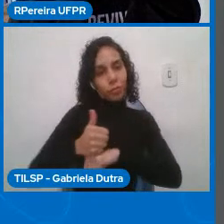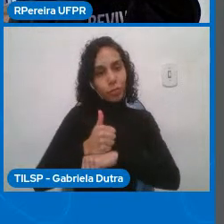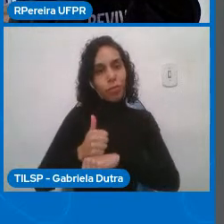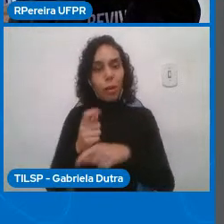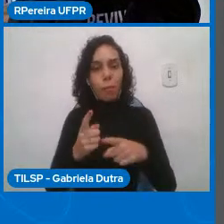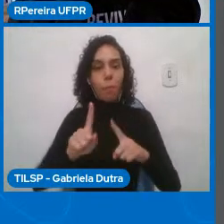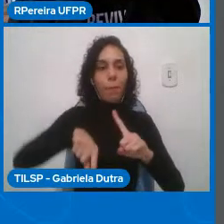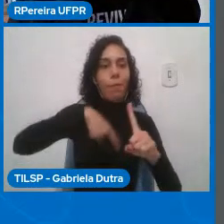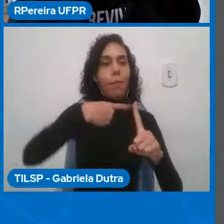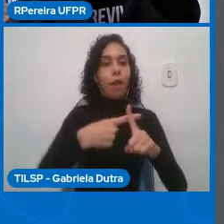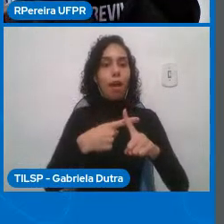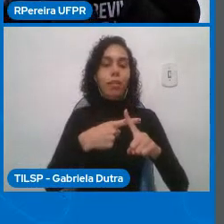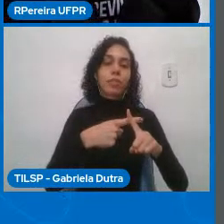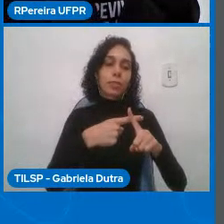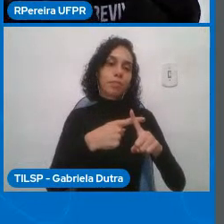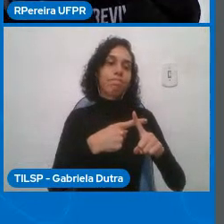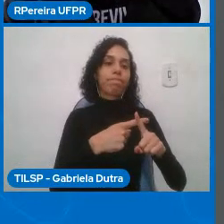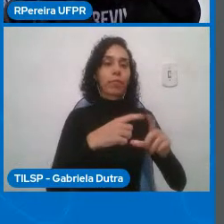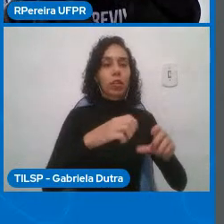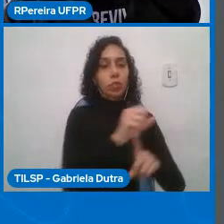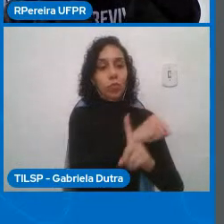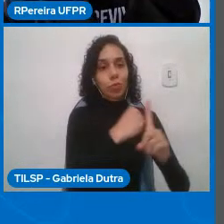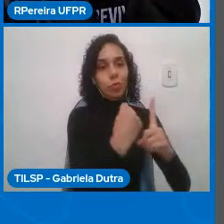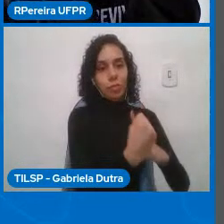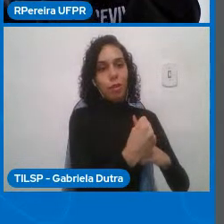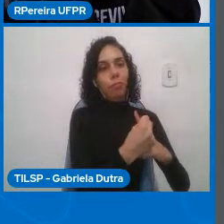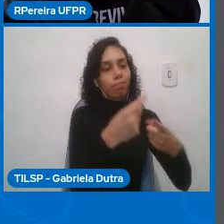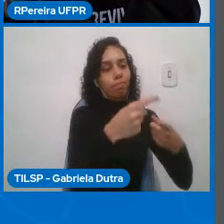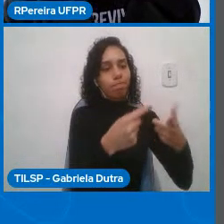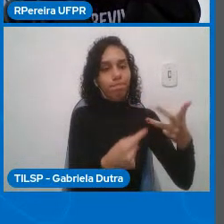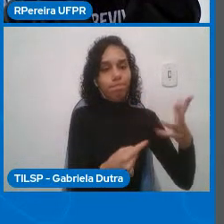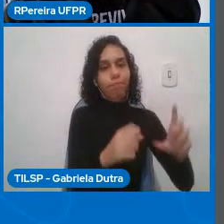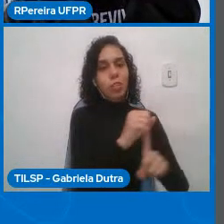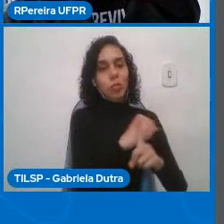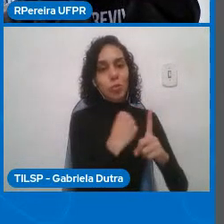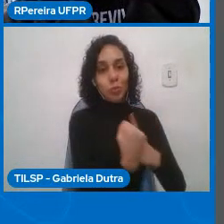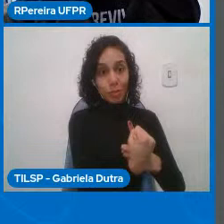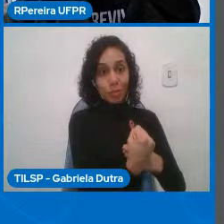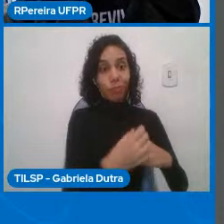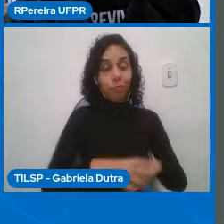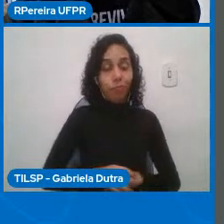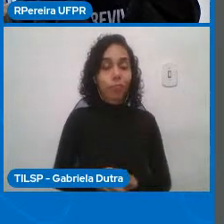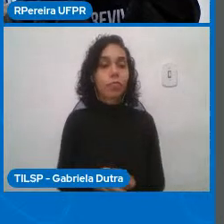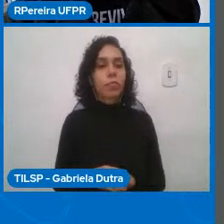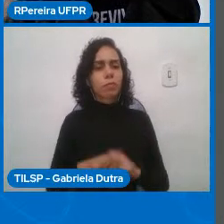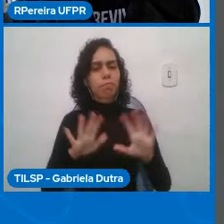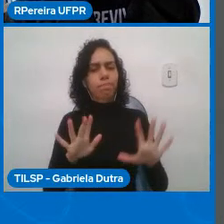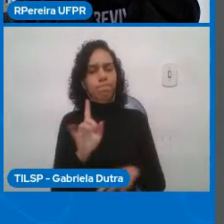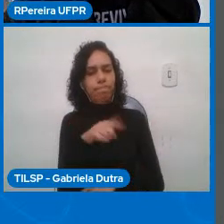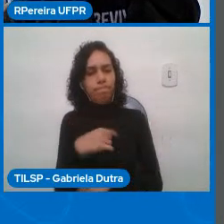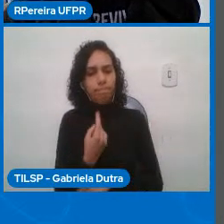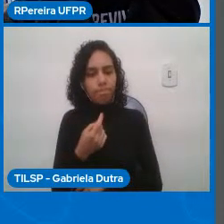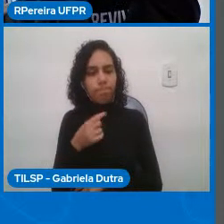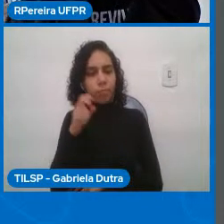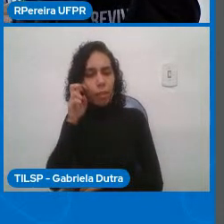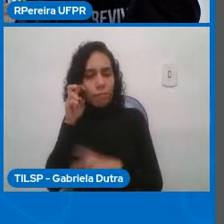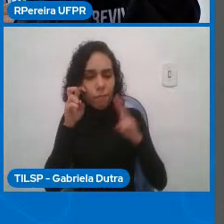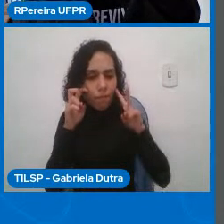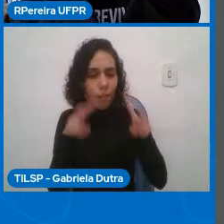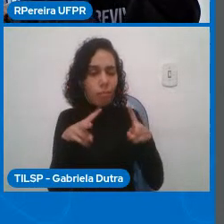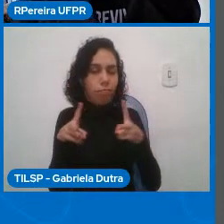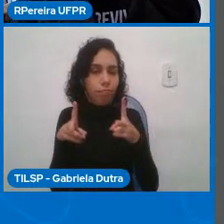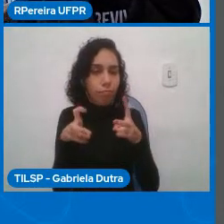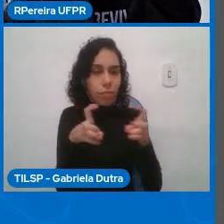mas se nós olharmos o exemplo que é dado para esse para essa área de